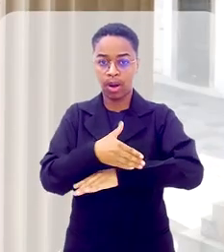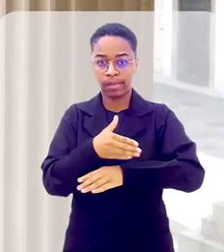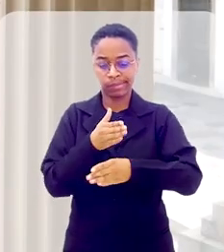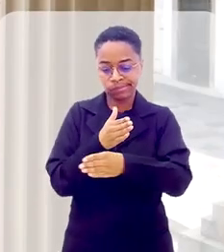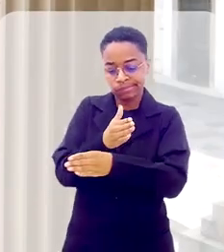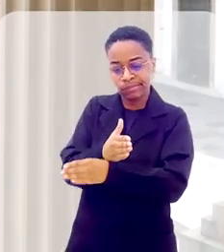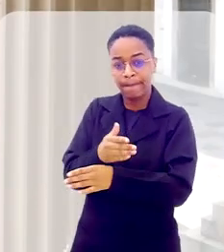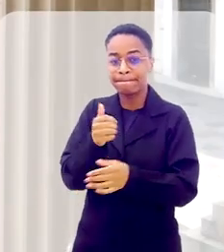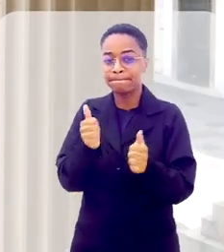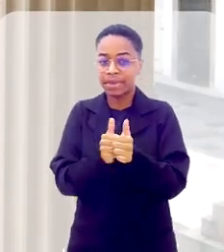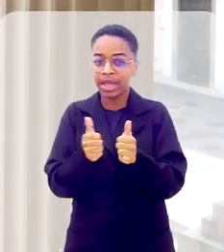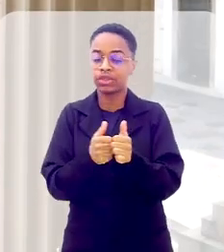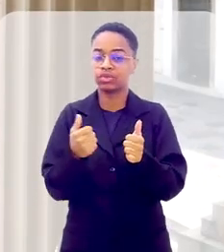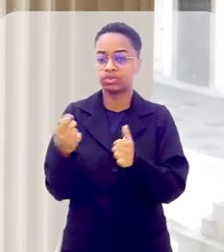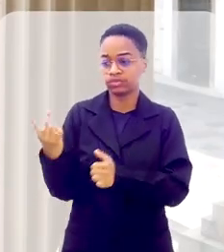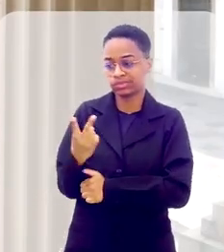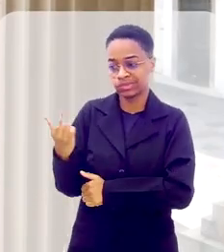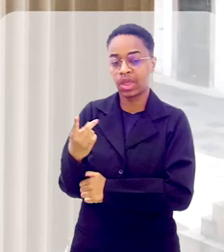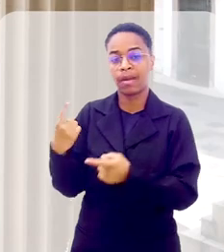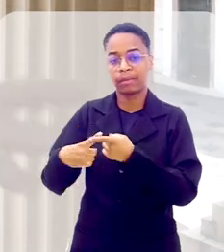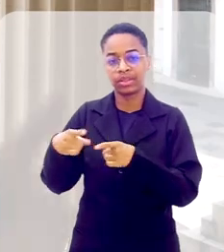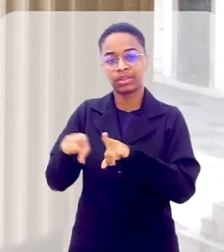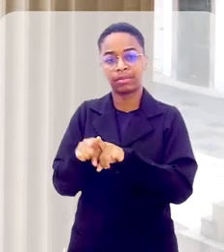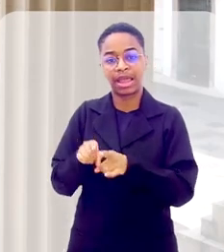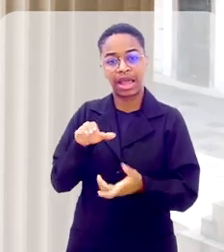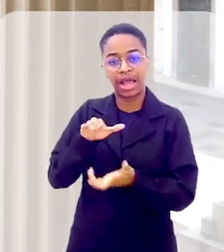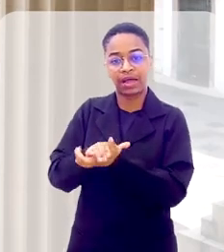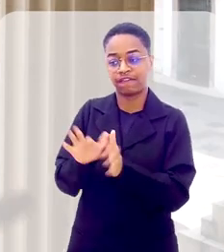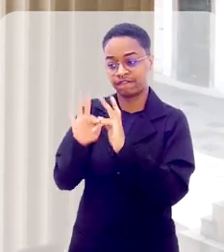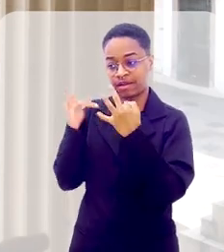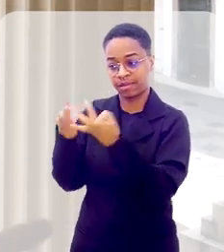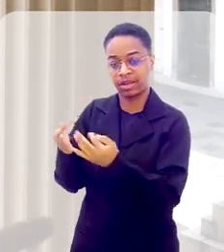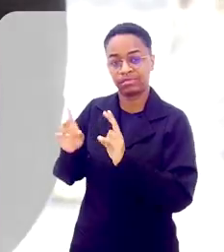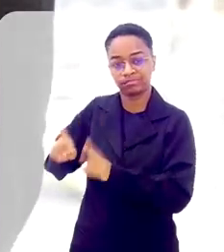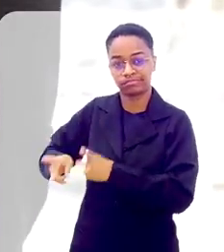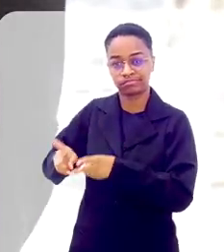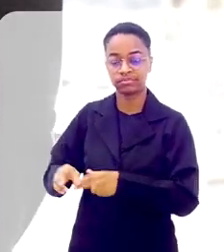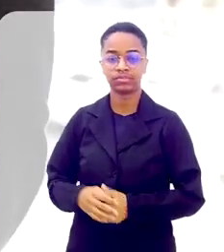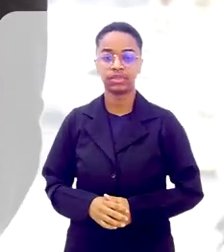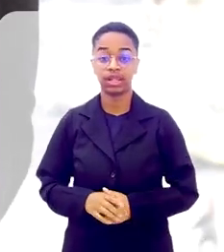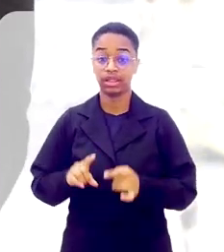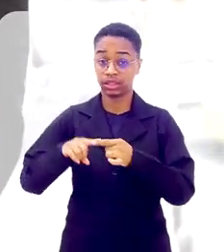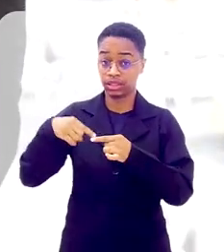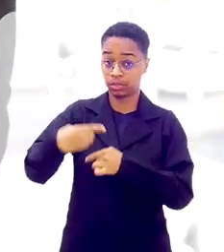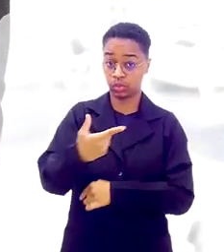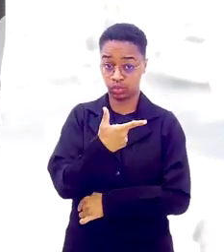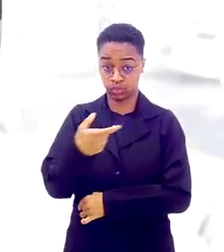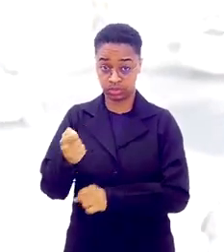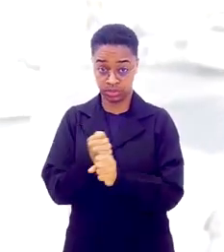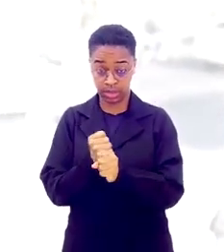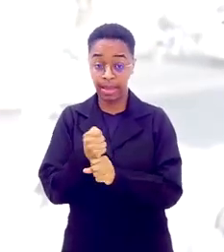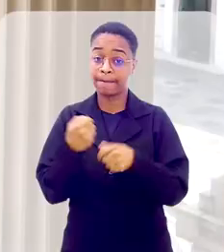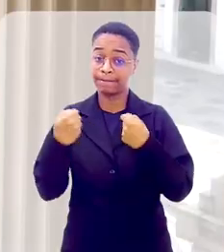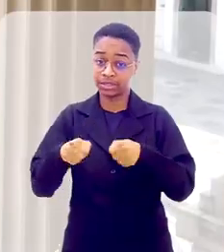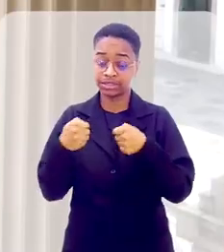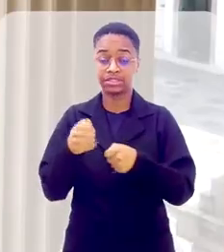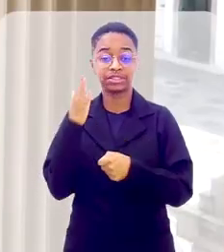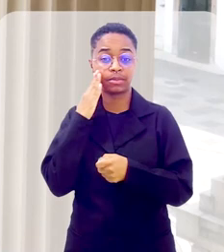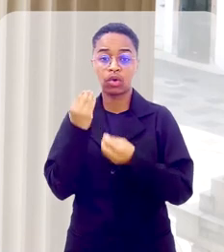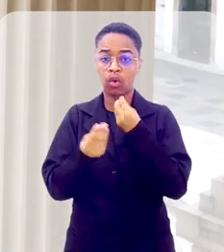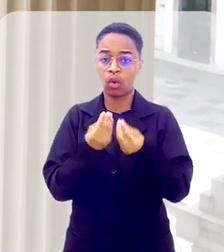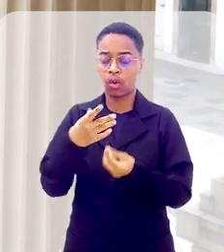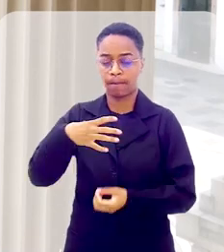próximas na Guerra de Independência da Bahia e que tiveram casamentos entre suas famílias. 200 anos depois, é necessário reconhecer o